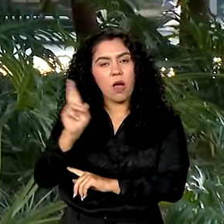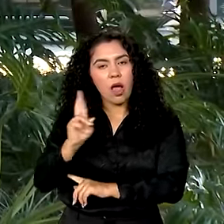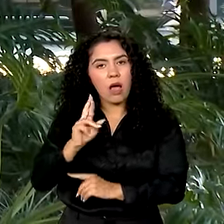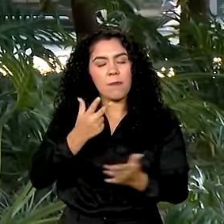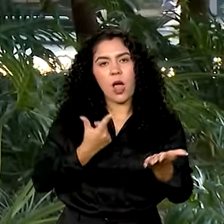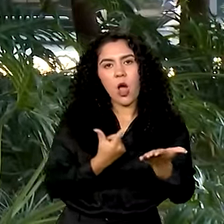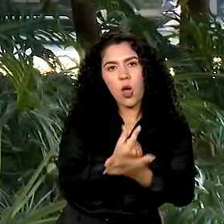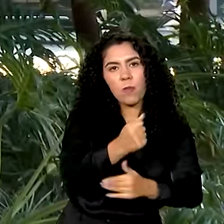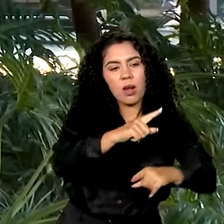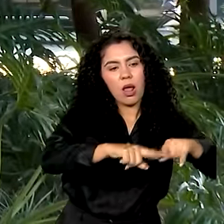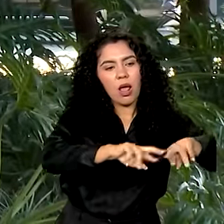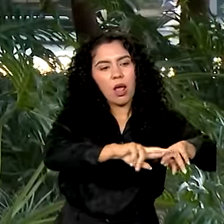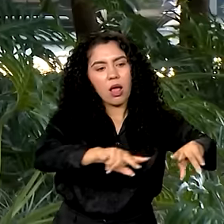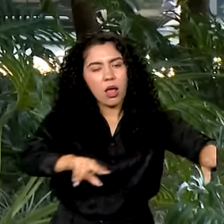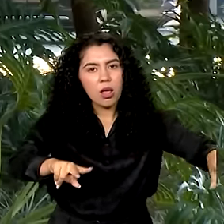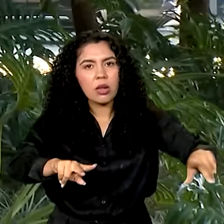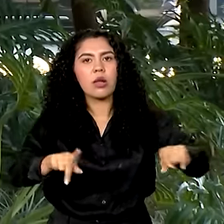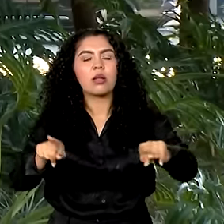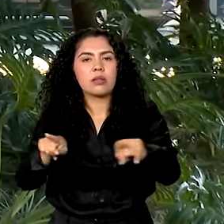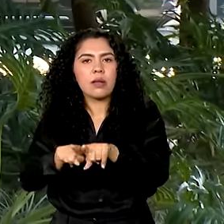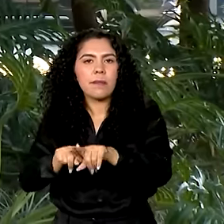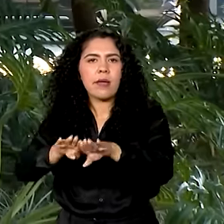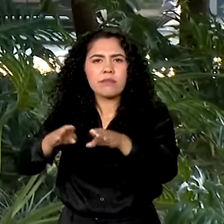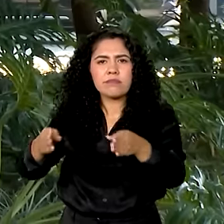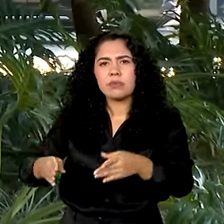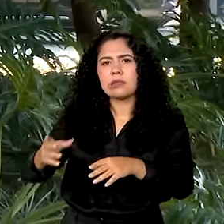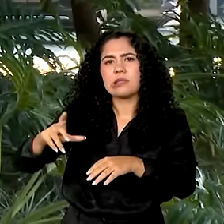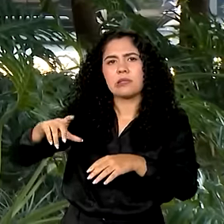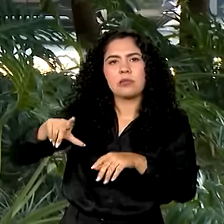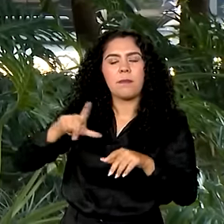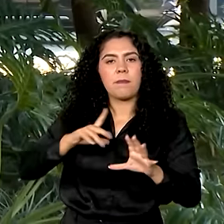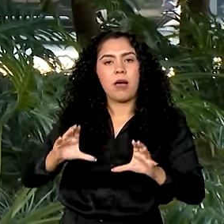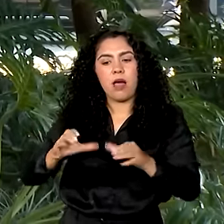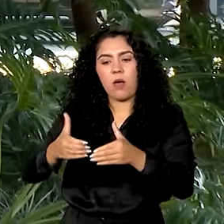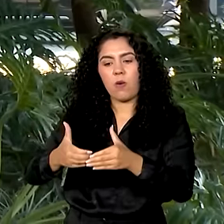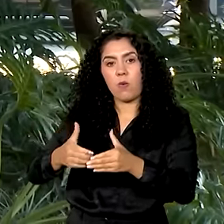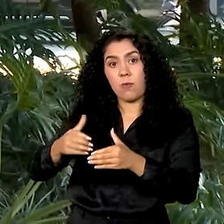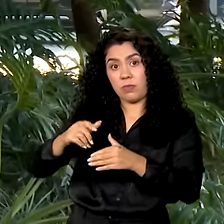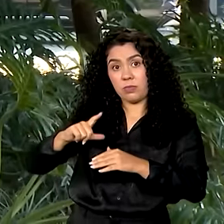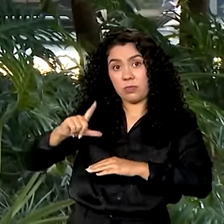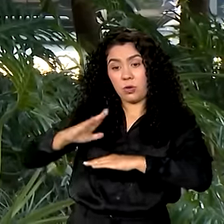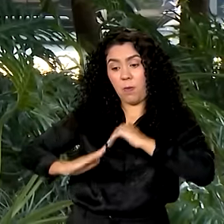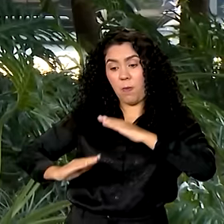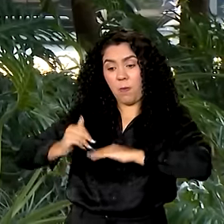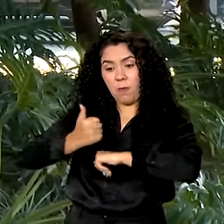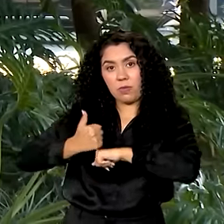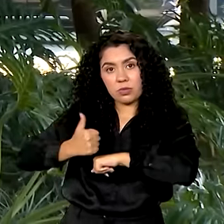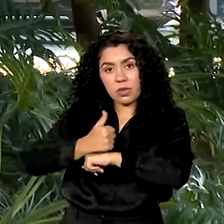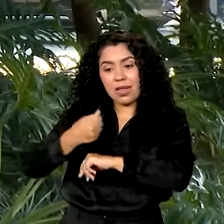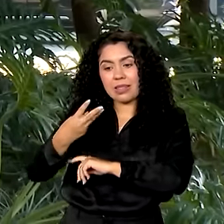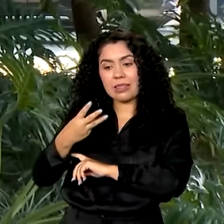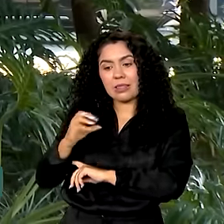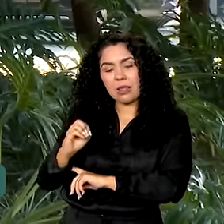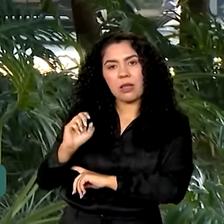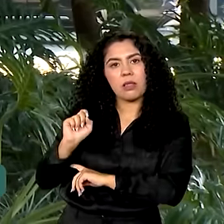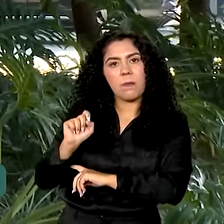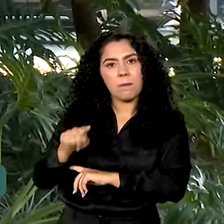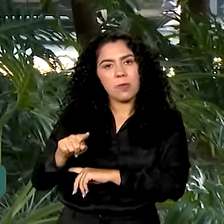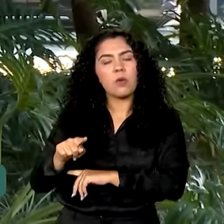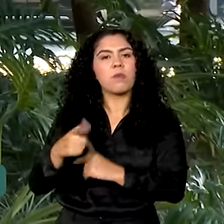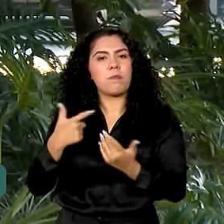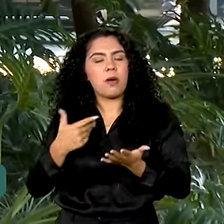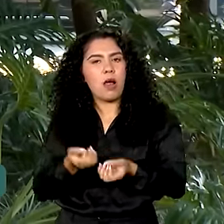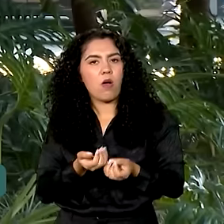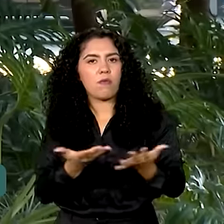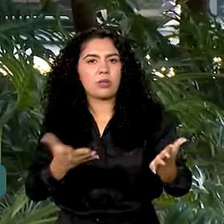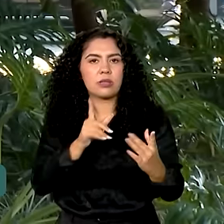insumos e equipamentos para as mais de 30 mil equipes de saúde bucal que atuam no país, atendendo crianças